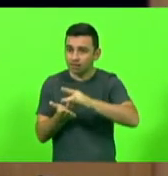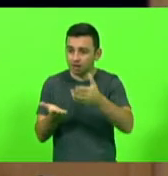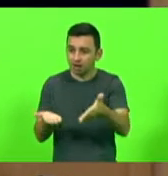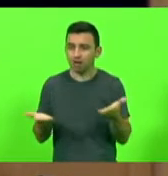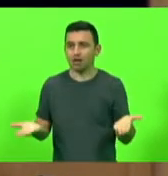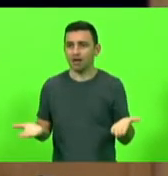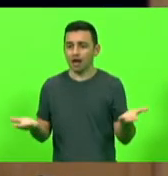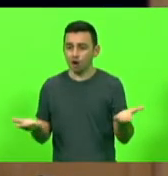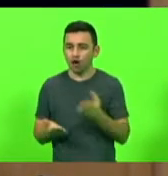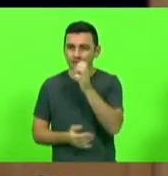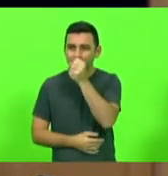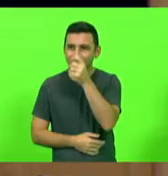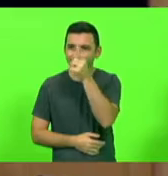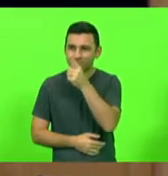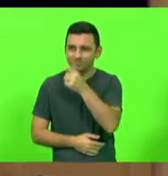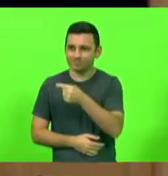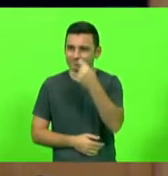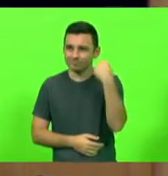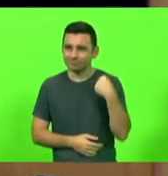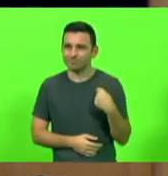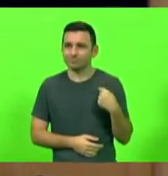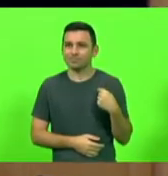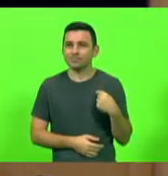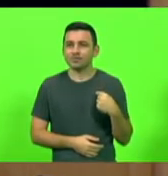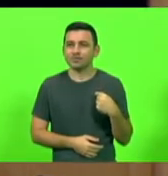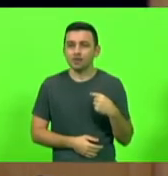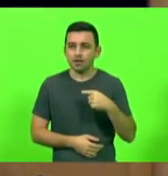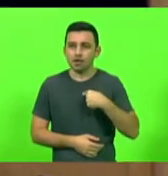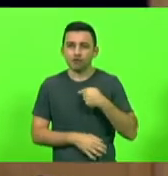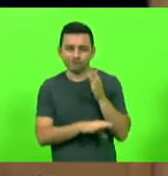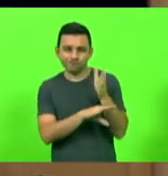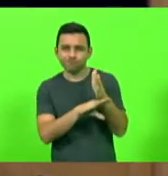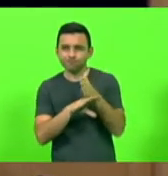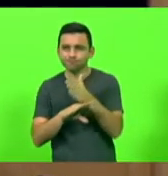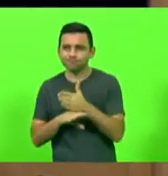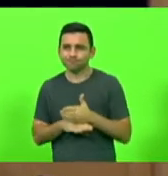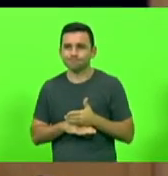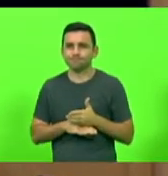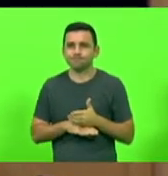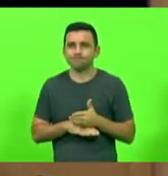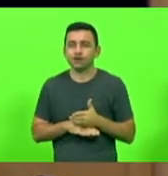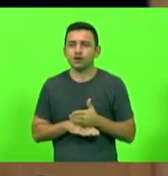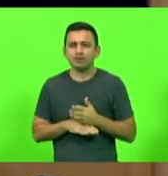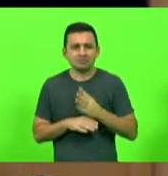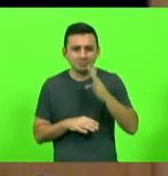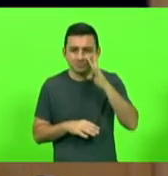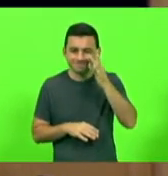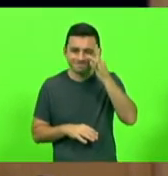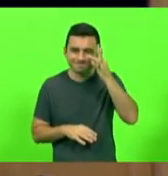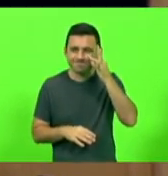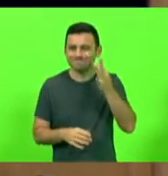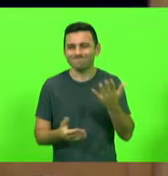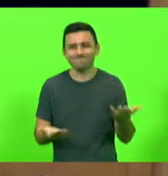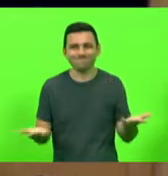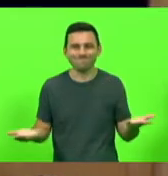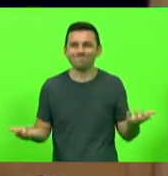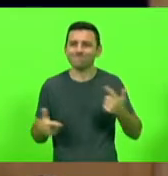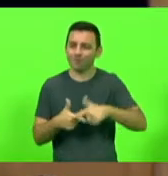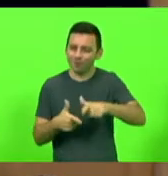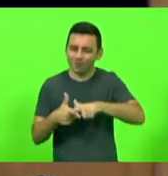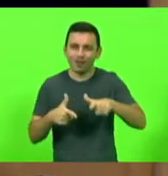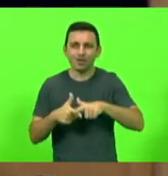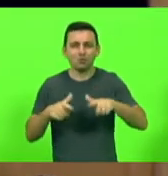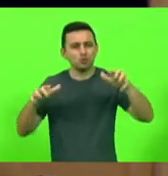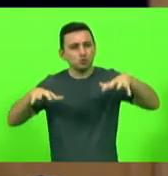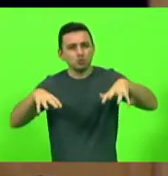semana, inclusive, nos giros que fiz, constatei também de perto a questão da ciagem, o